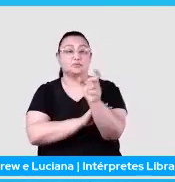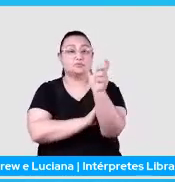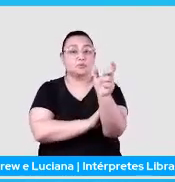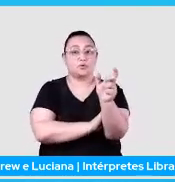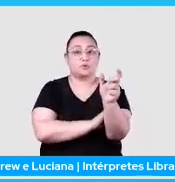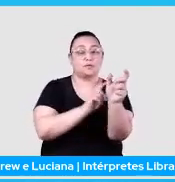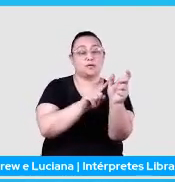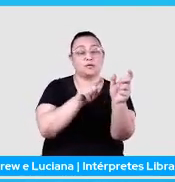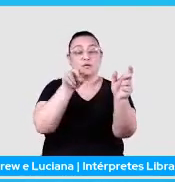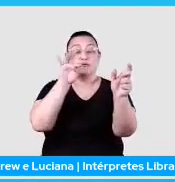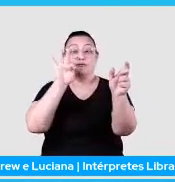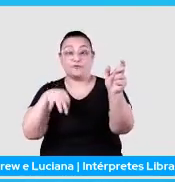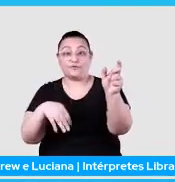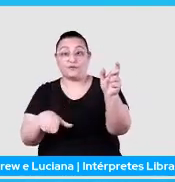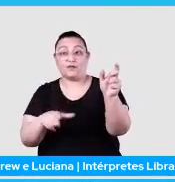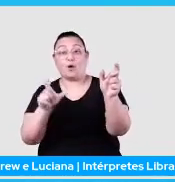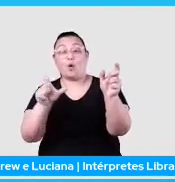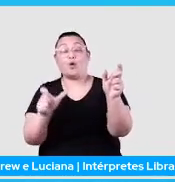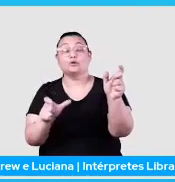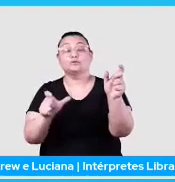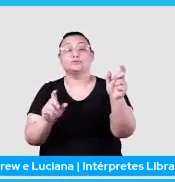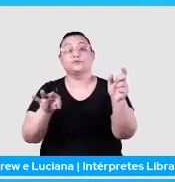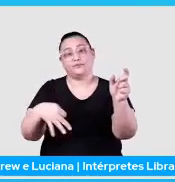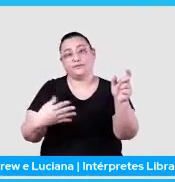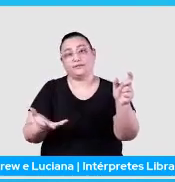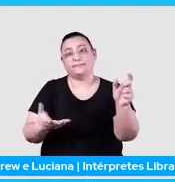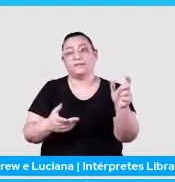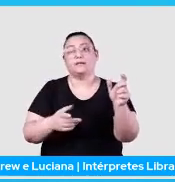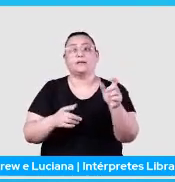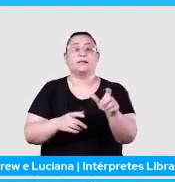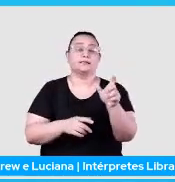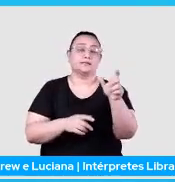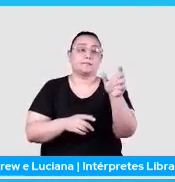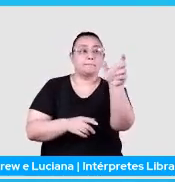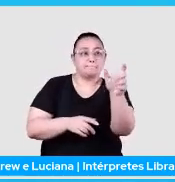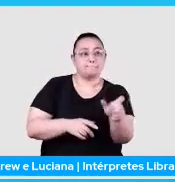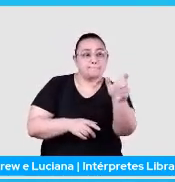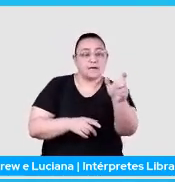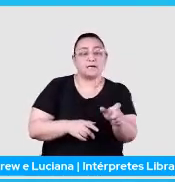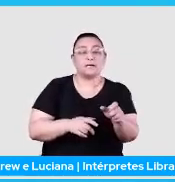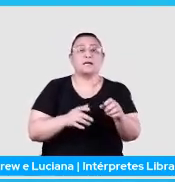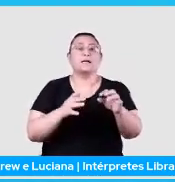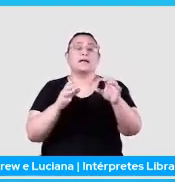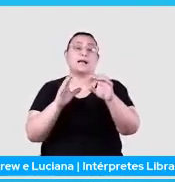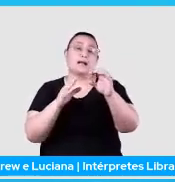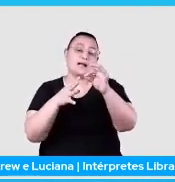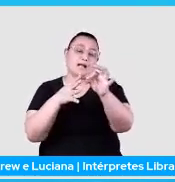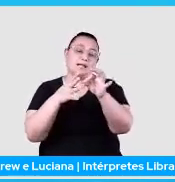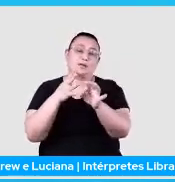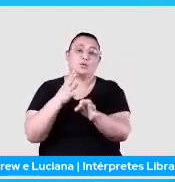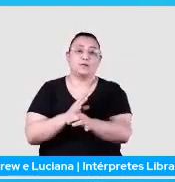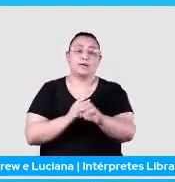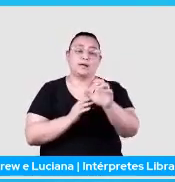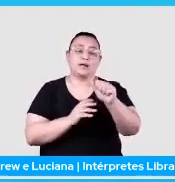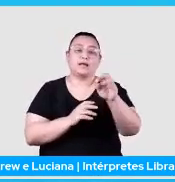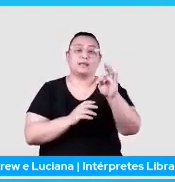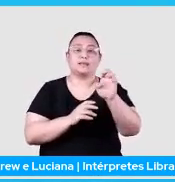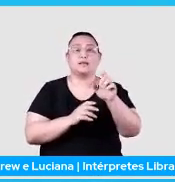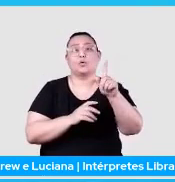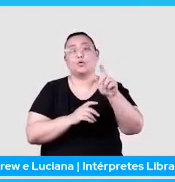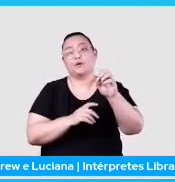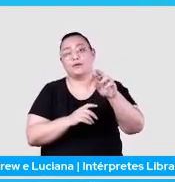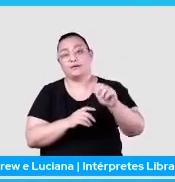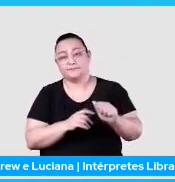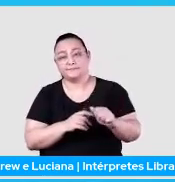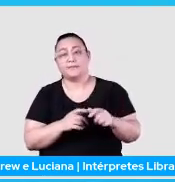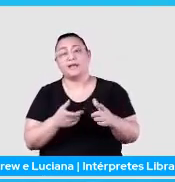índice, que é onde termina a minha entidade, e essa label, que é a categoria, o que é essa entidade para mim. Aí, voltando aqui,